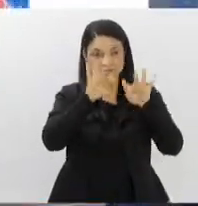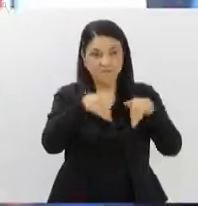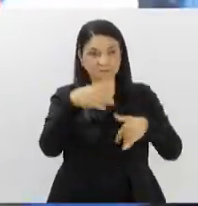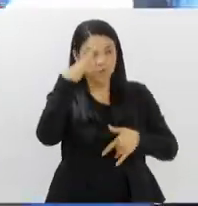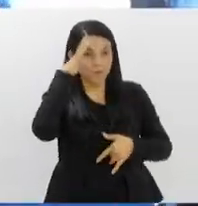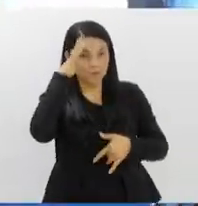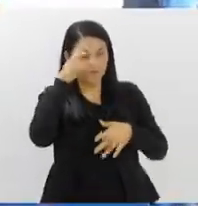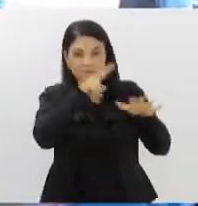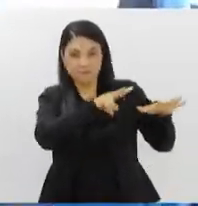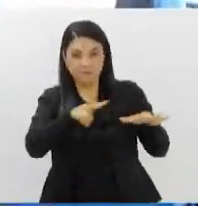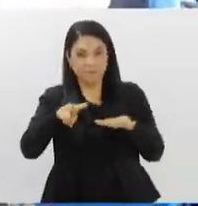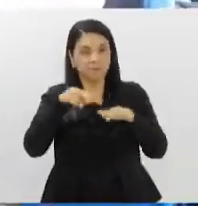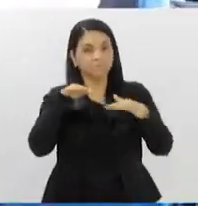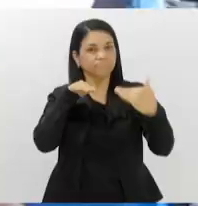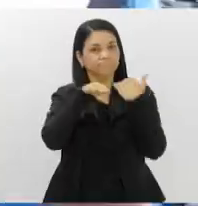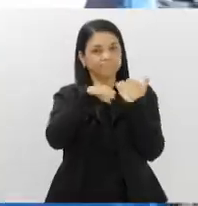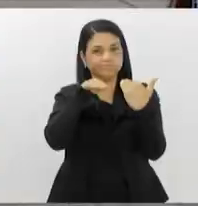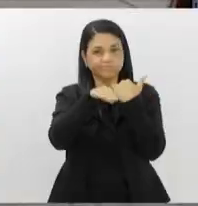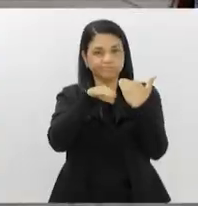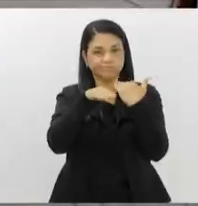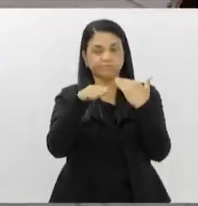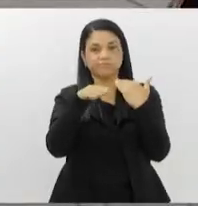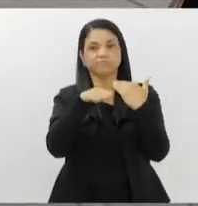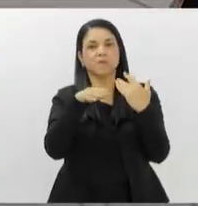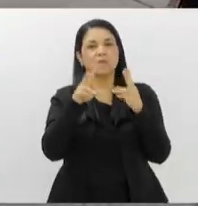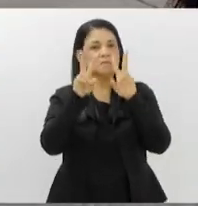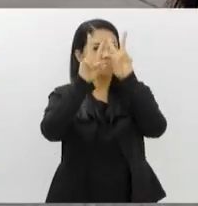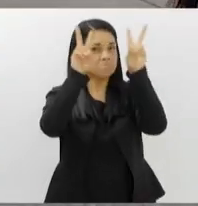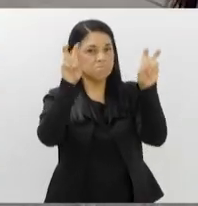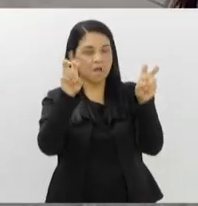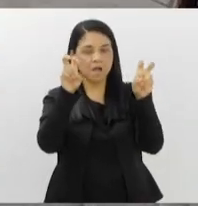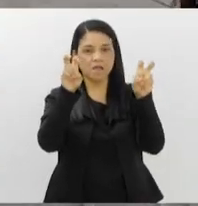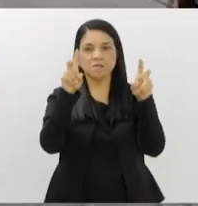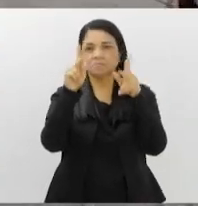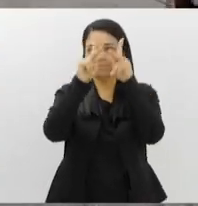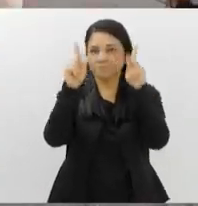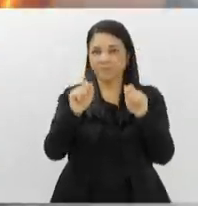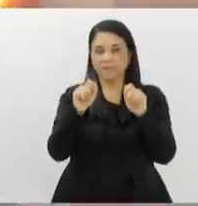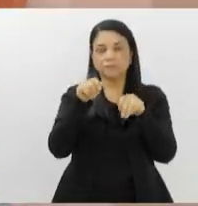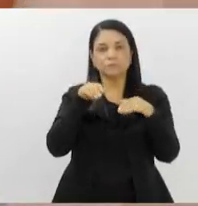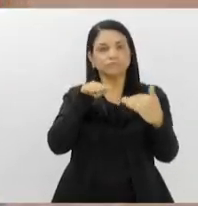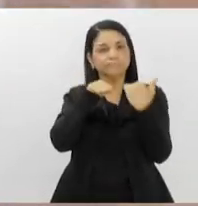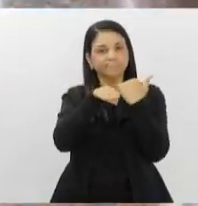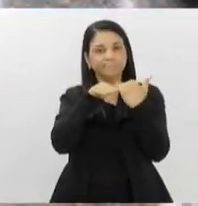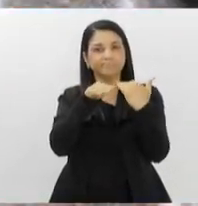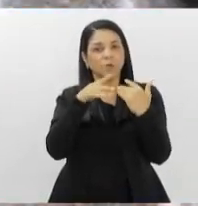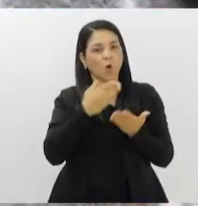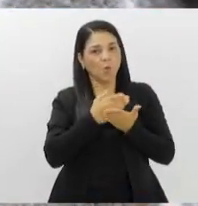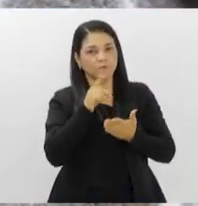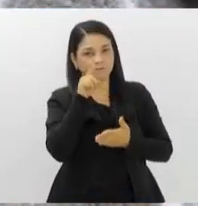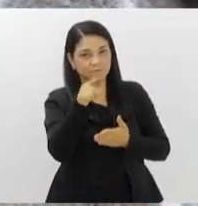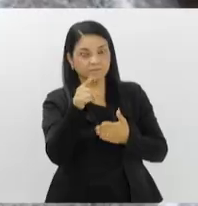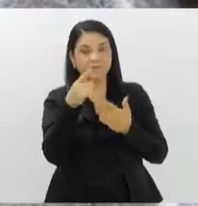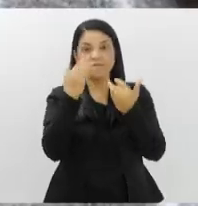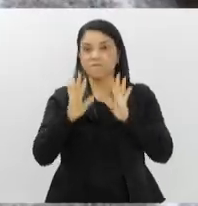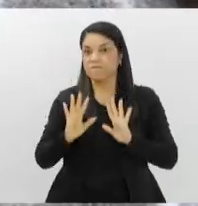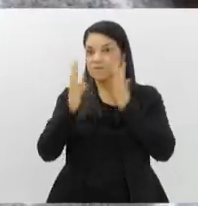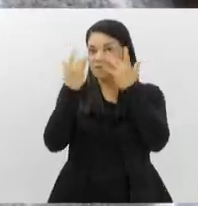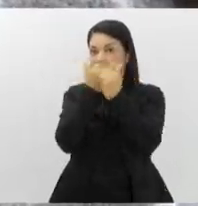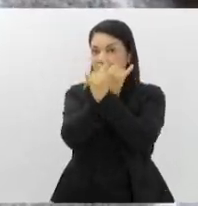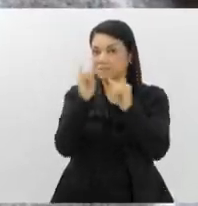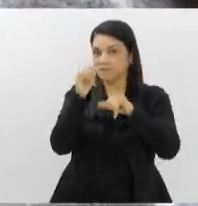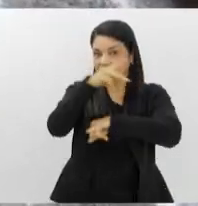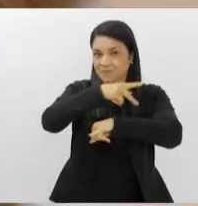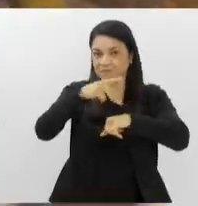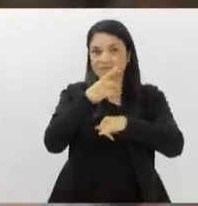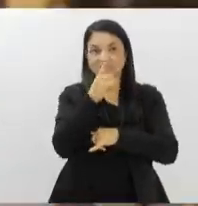quarta semana nacional de trânsito este ano com o tema Paz no Trânsito Começa com Você. Festival Italianíssimo comemora